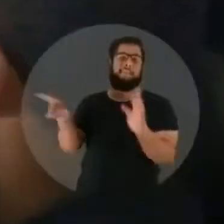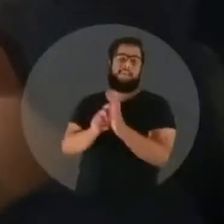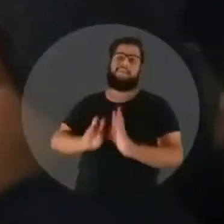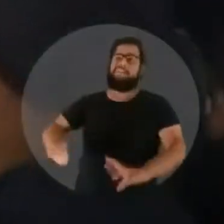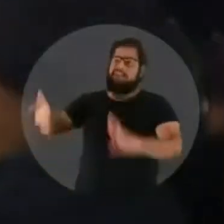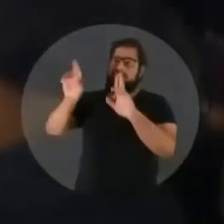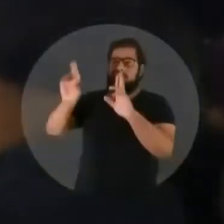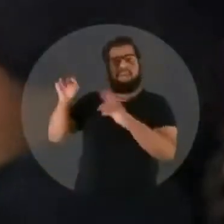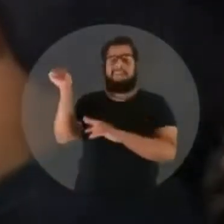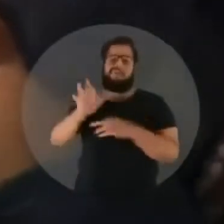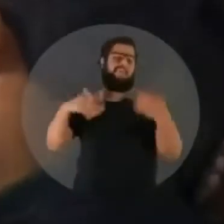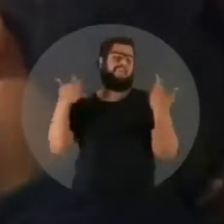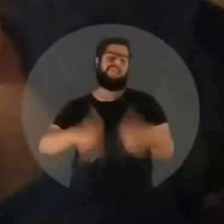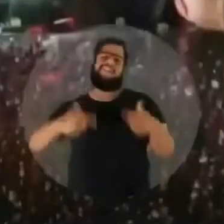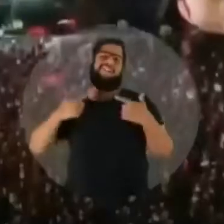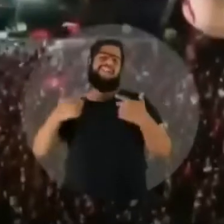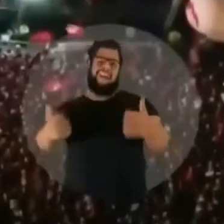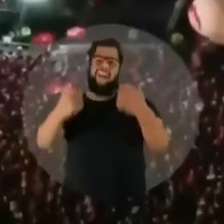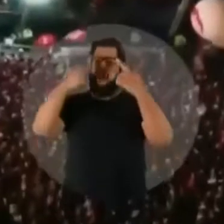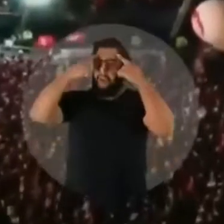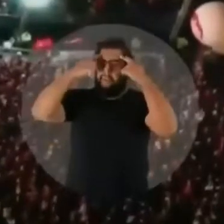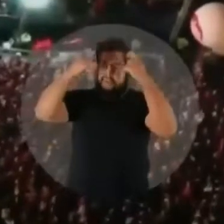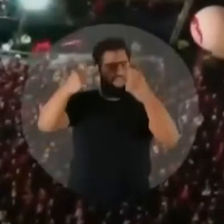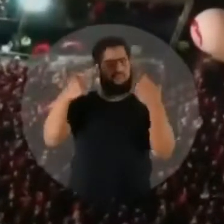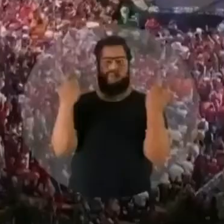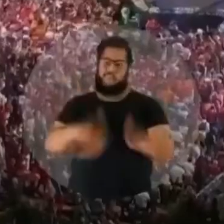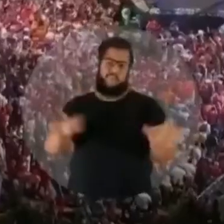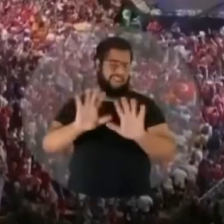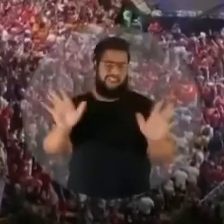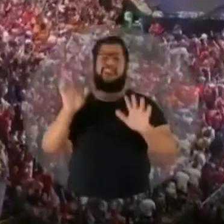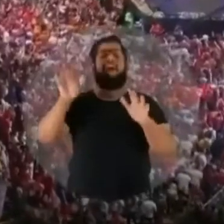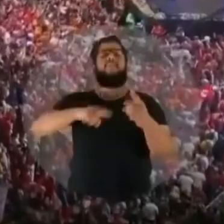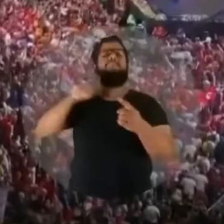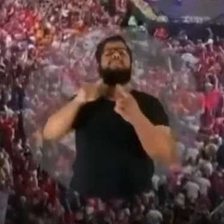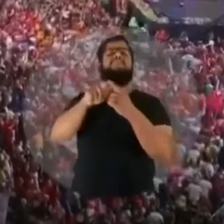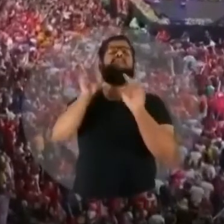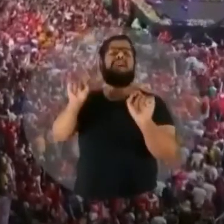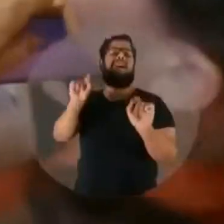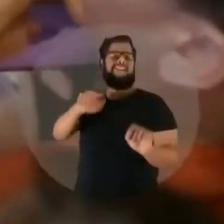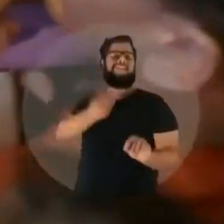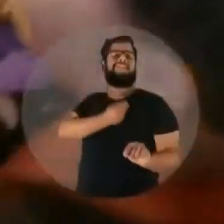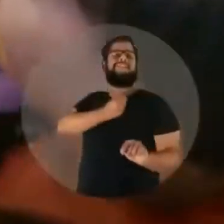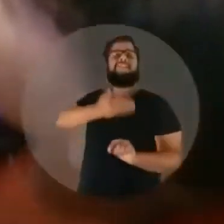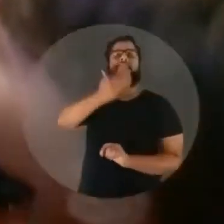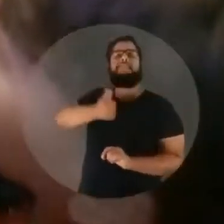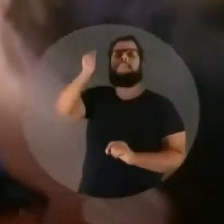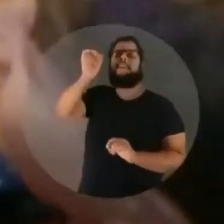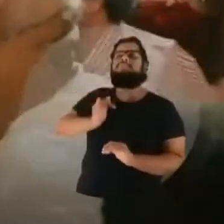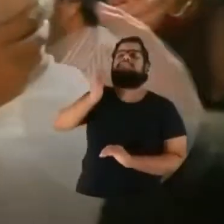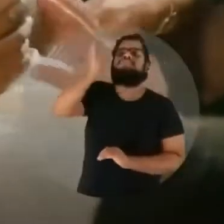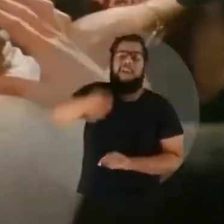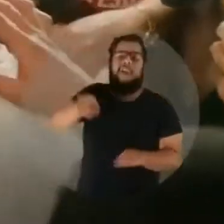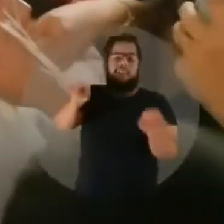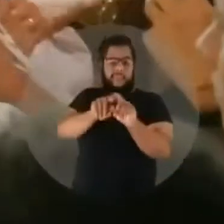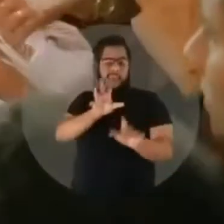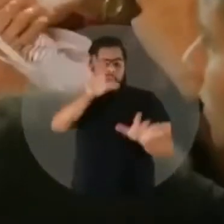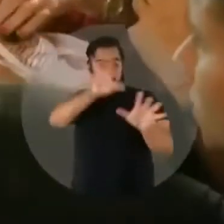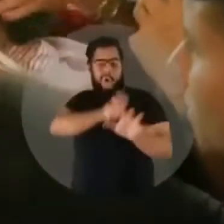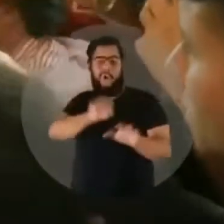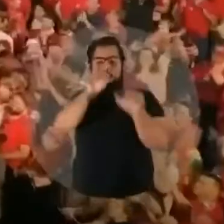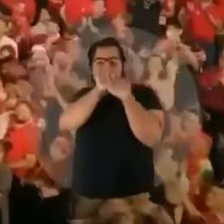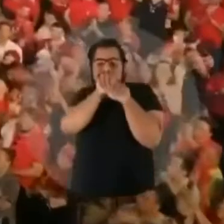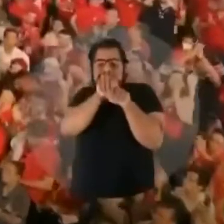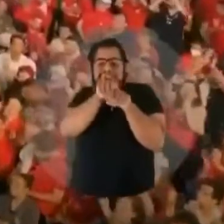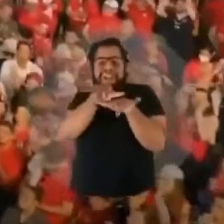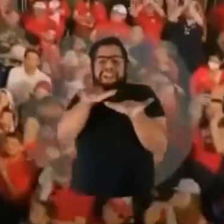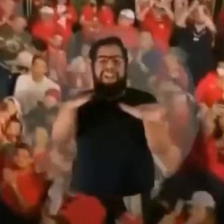Brasil da esperança. O Brasil que não quer armas nem violência. O Brasil que luta por dias melhores. Que espalha e recebe